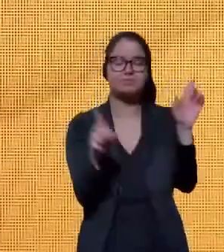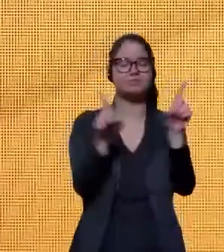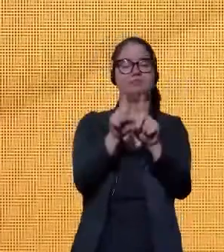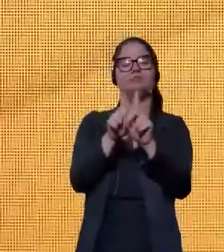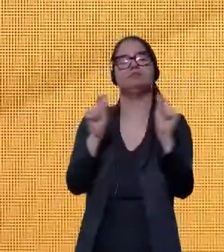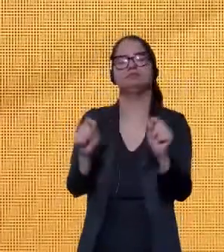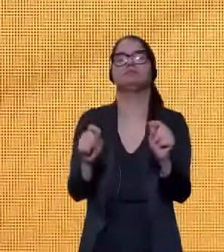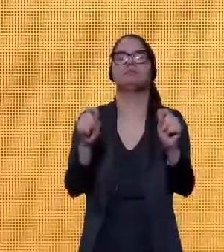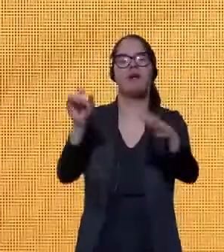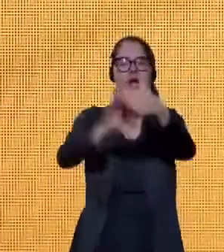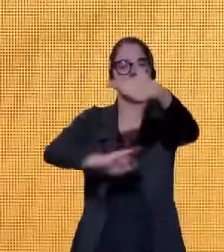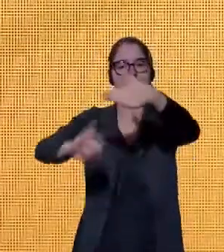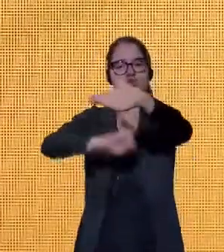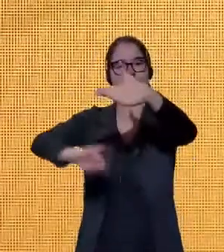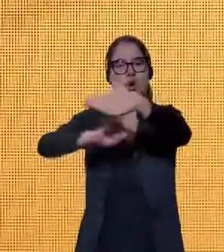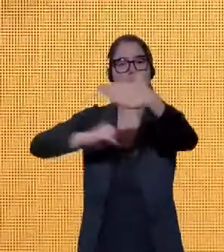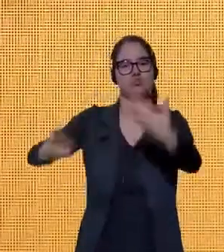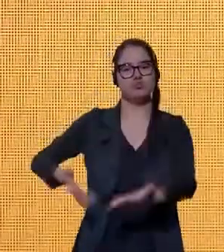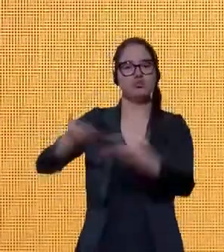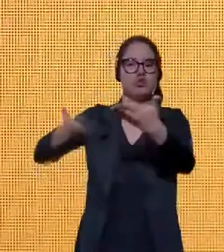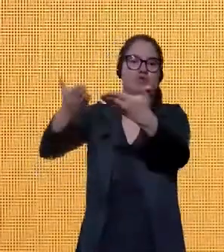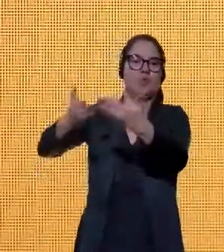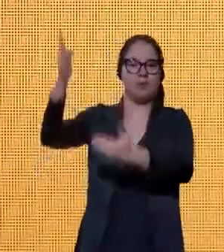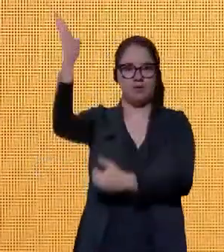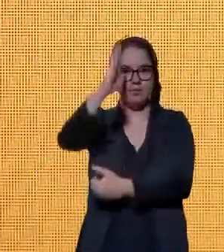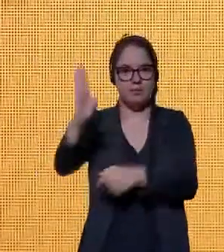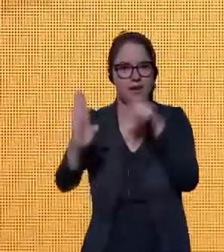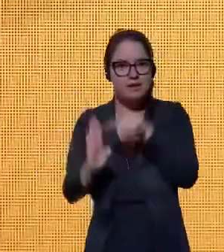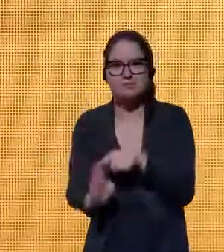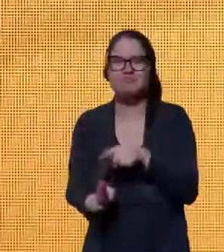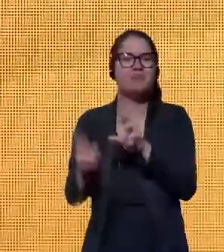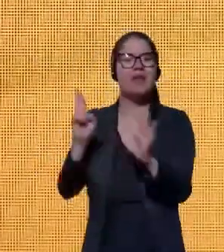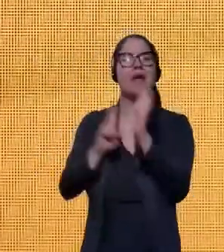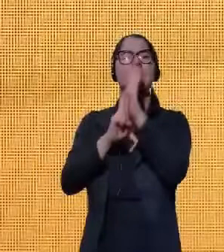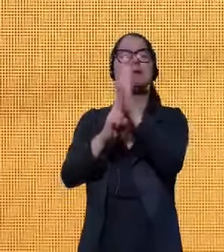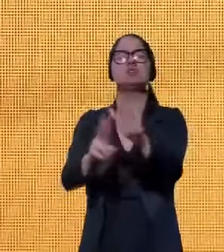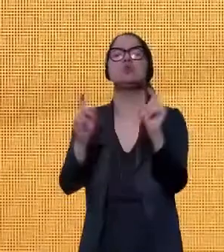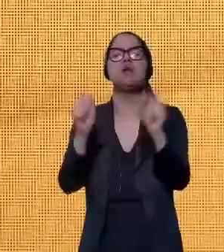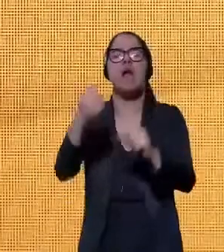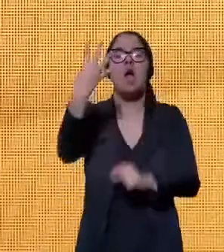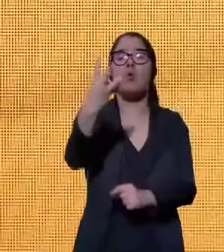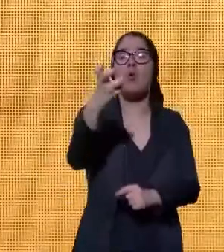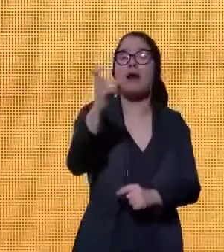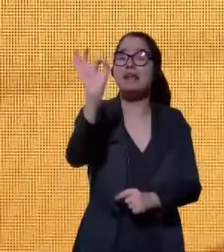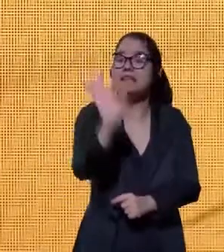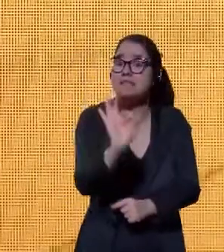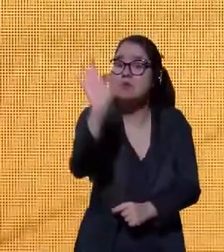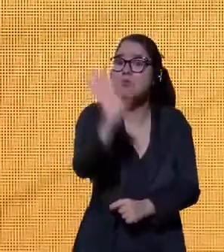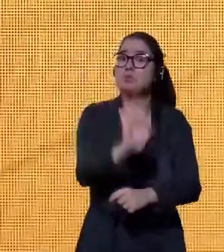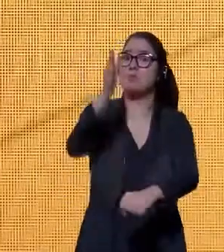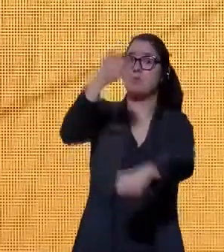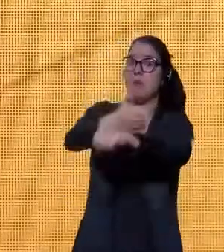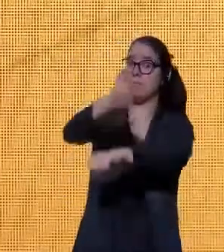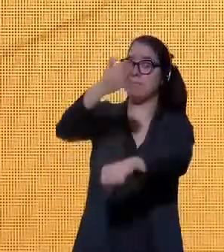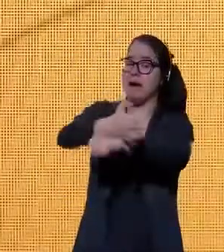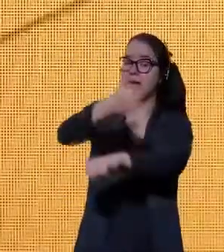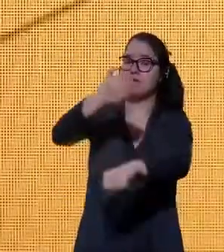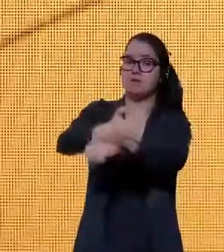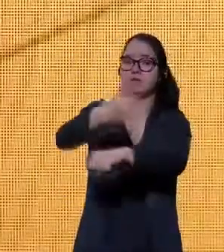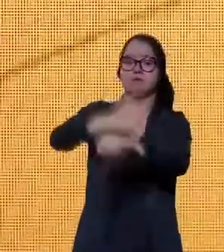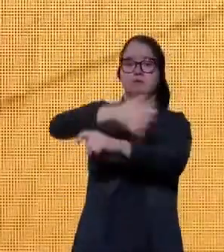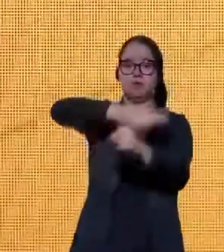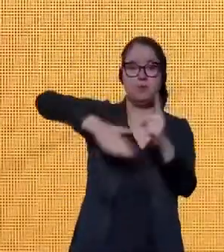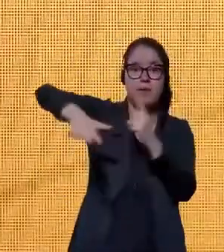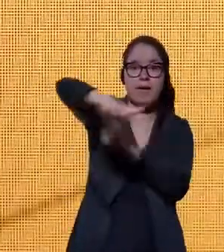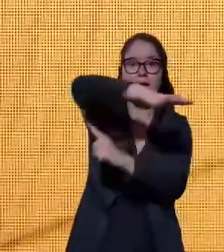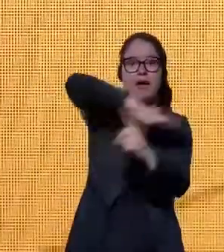brasileiras que formam o sistema representam 45% de participação no mercado